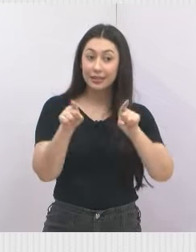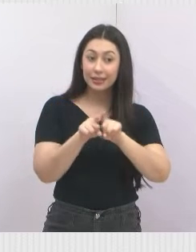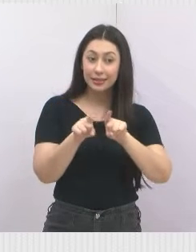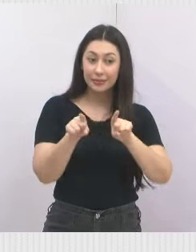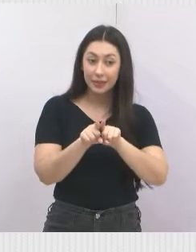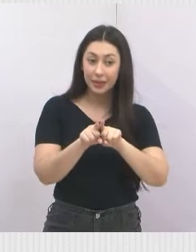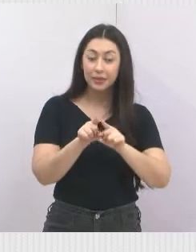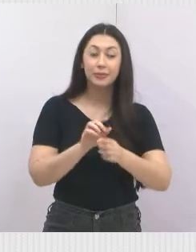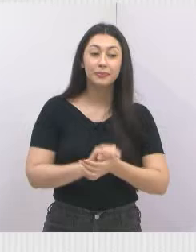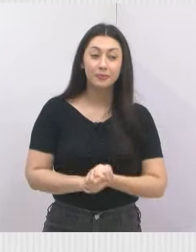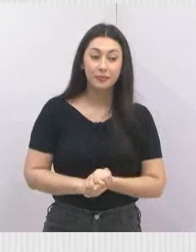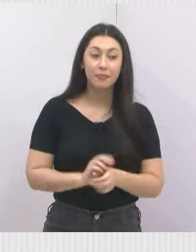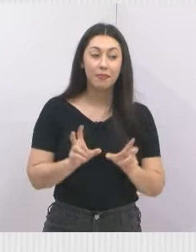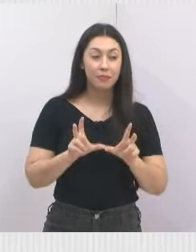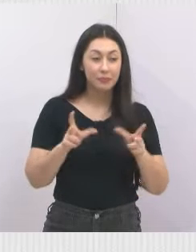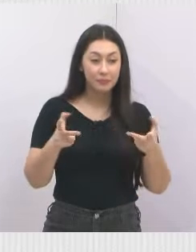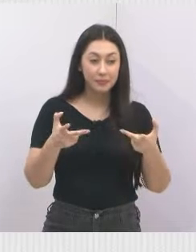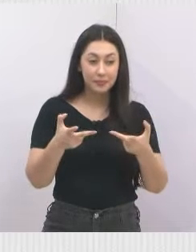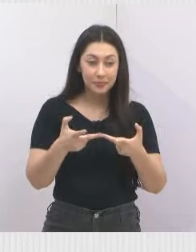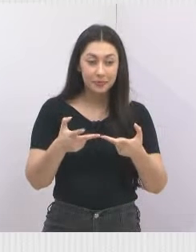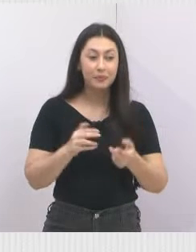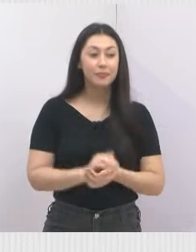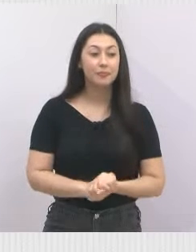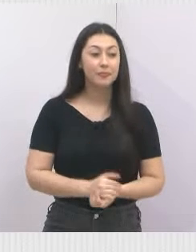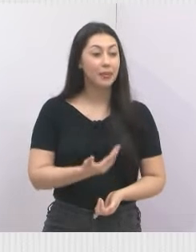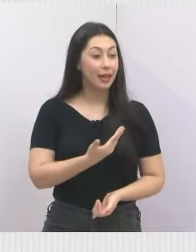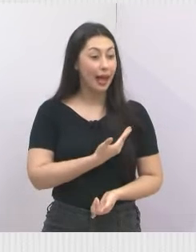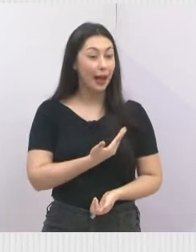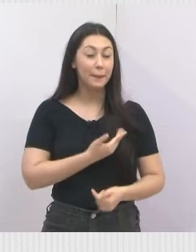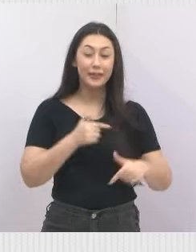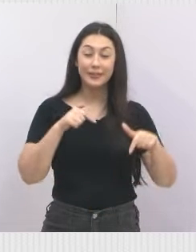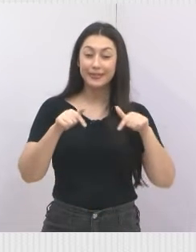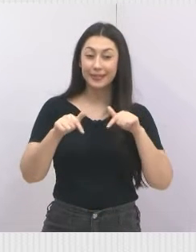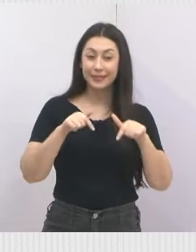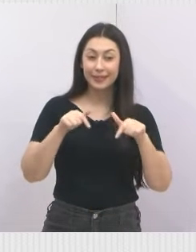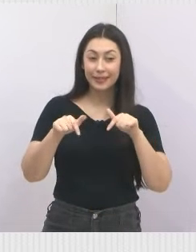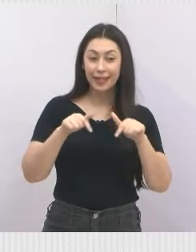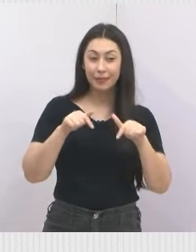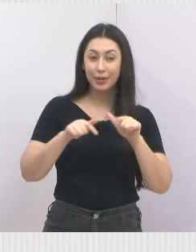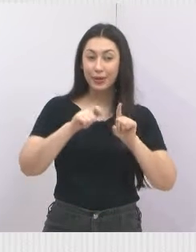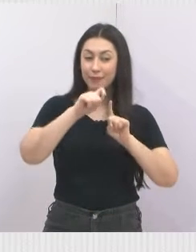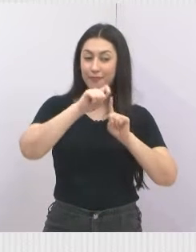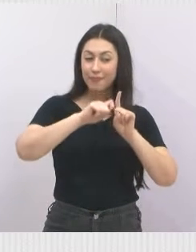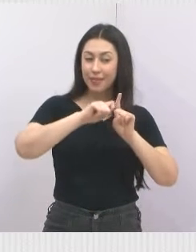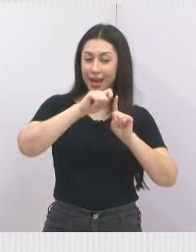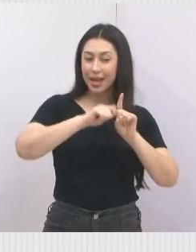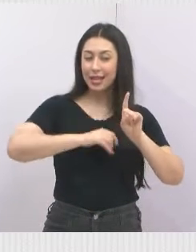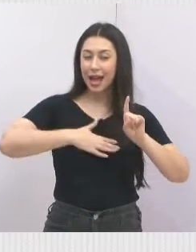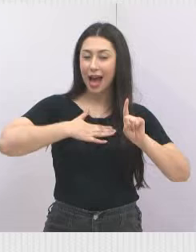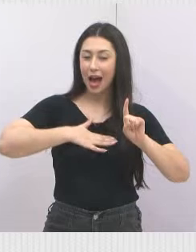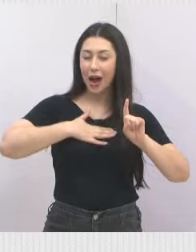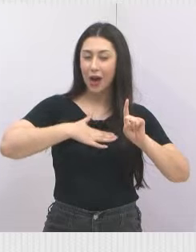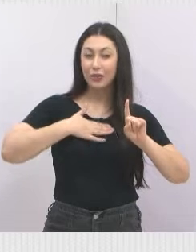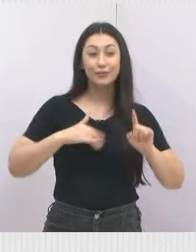da Câmara Municipal, os amigos de trabalho nosso aí, esse mês aí fazendo